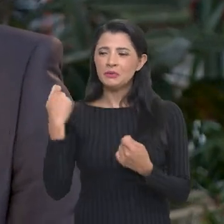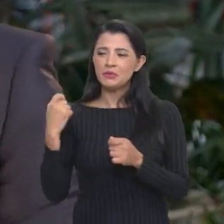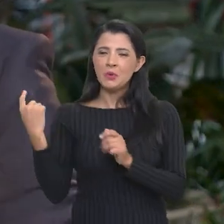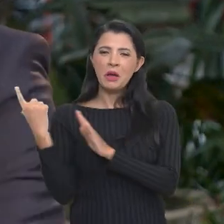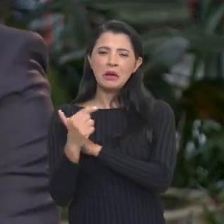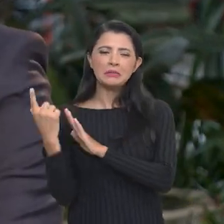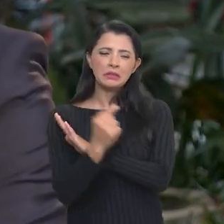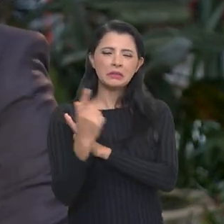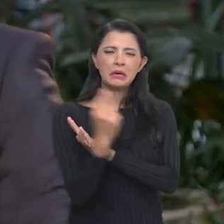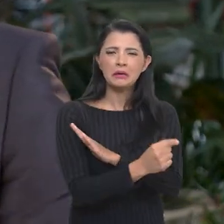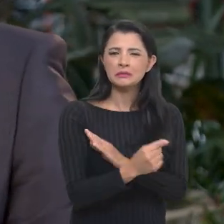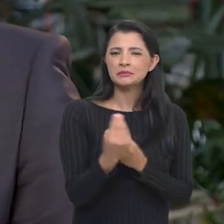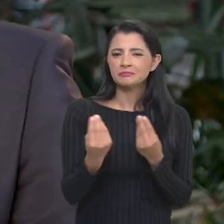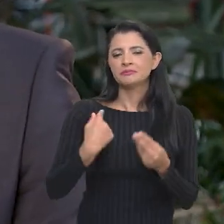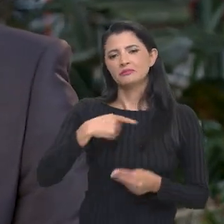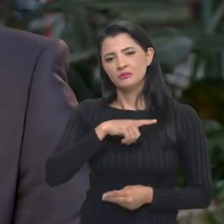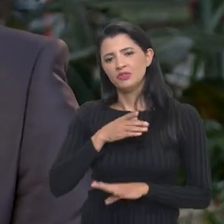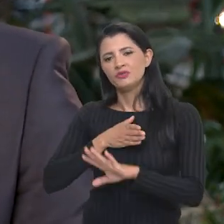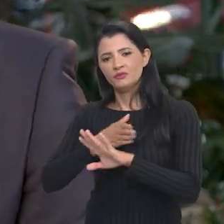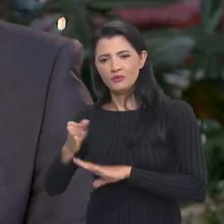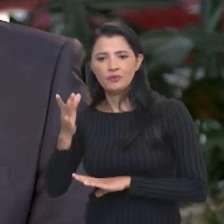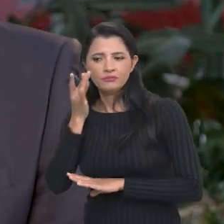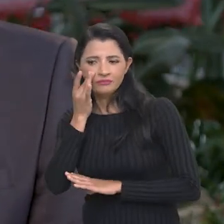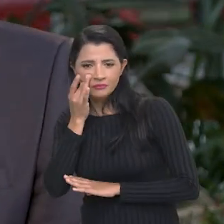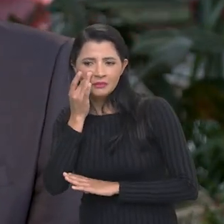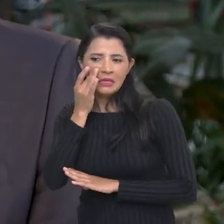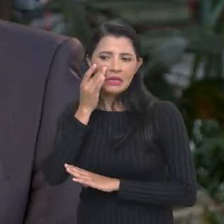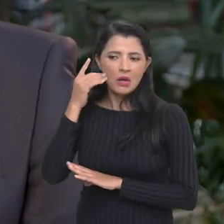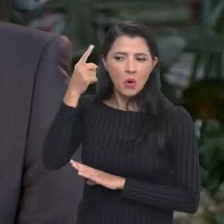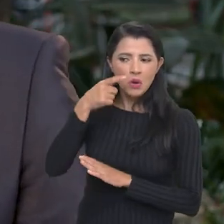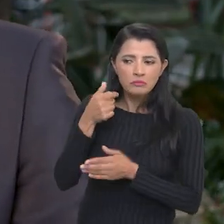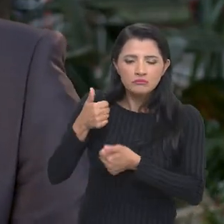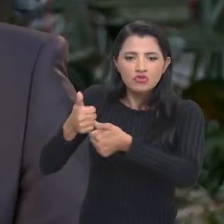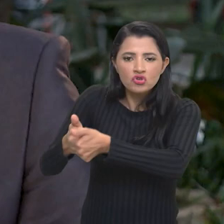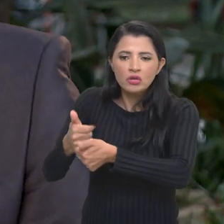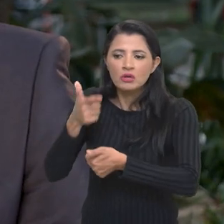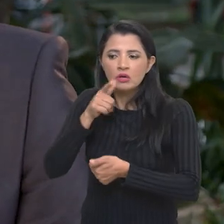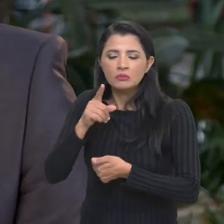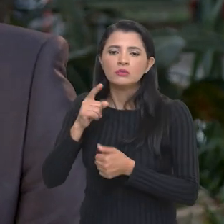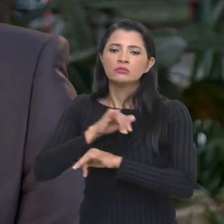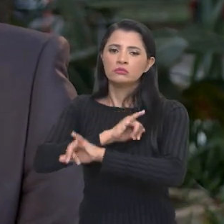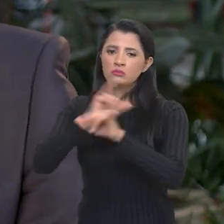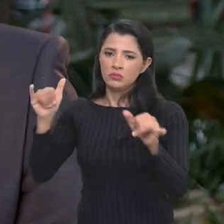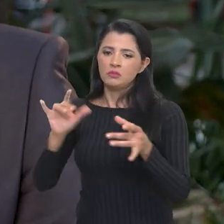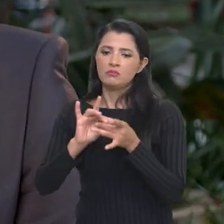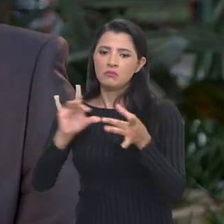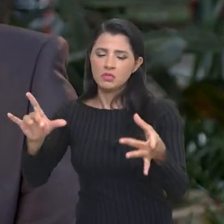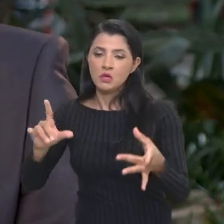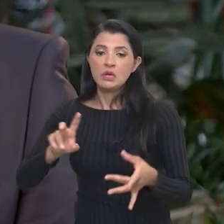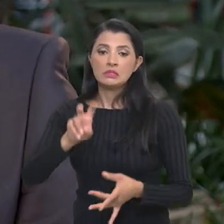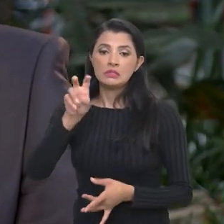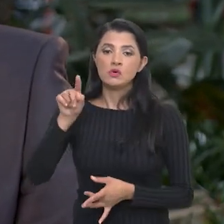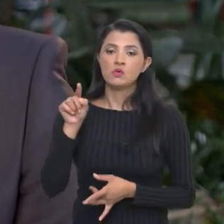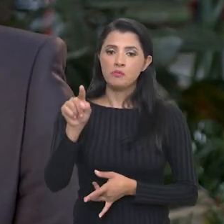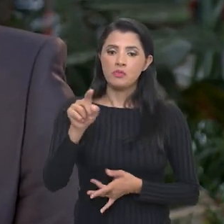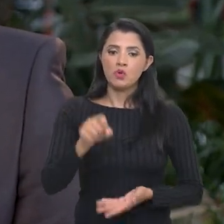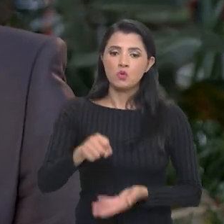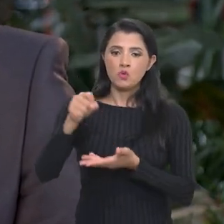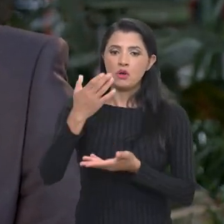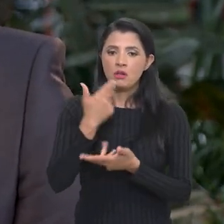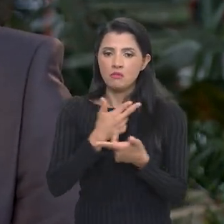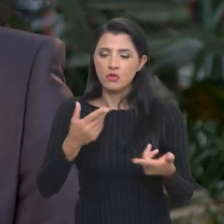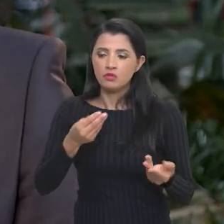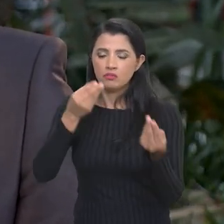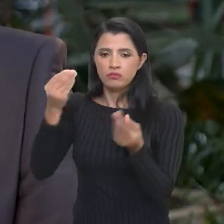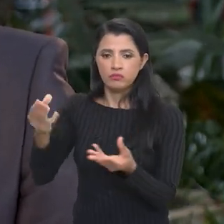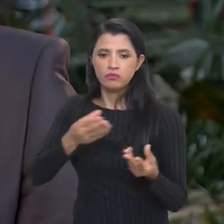famílias tiveram que sair das suas casas, nós estivemos lá nas primeiras horas e já anunciamos a liberação das primeiras 5